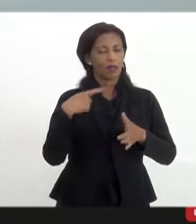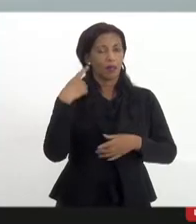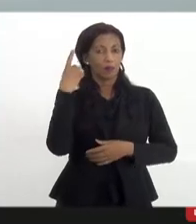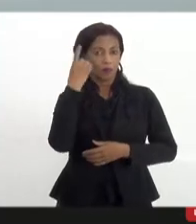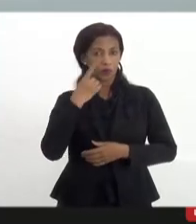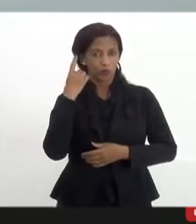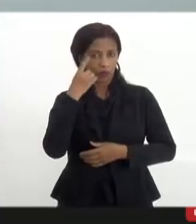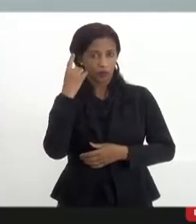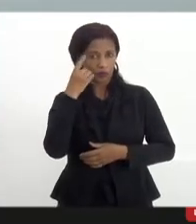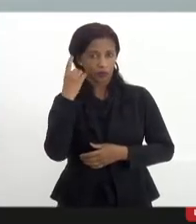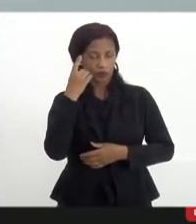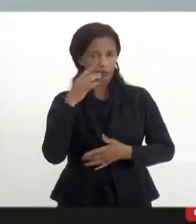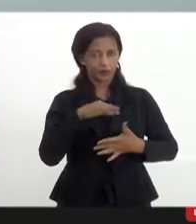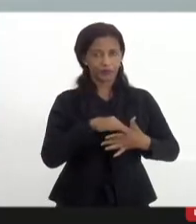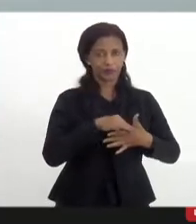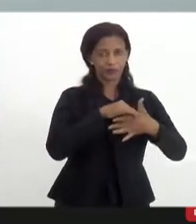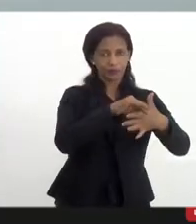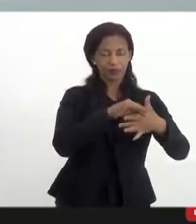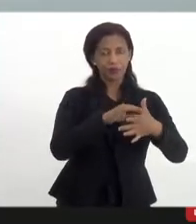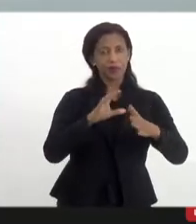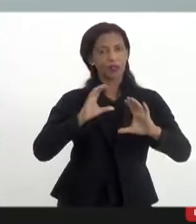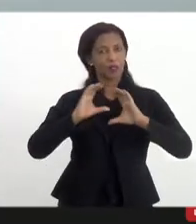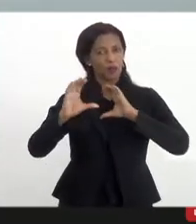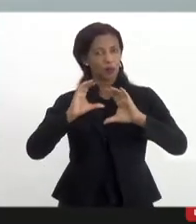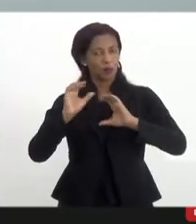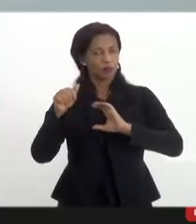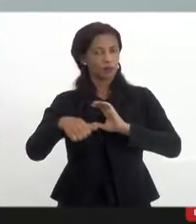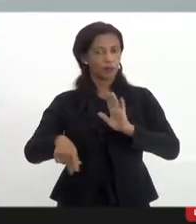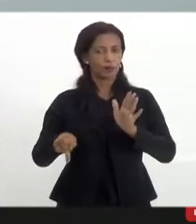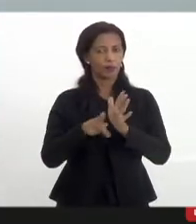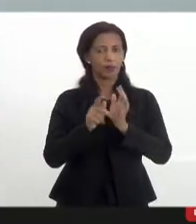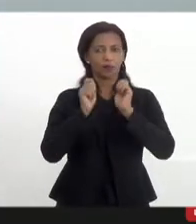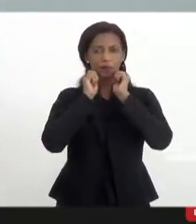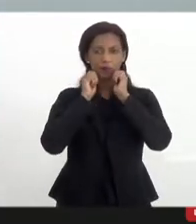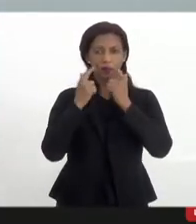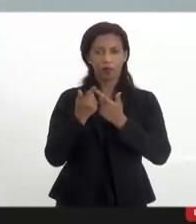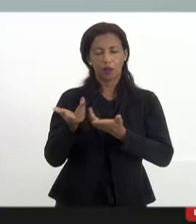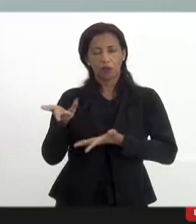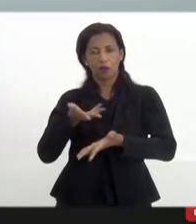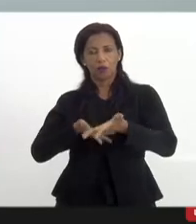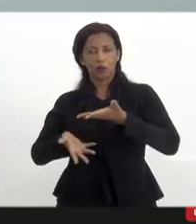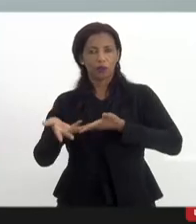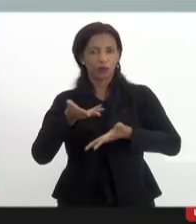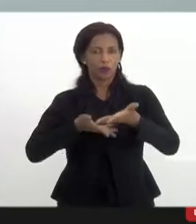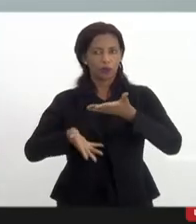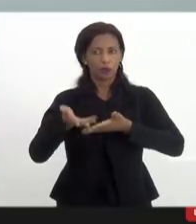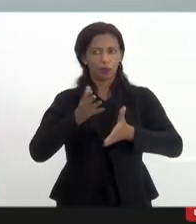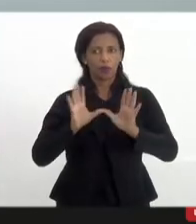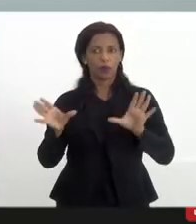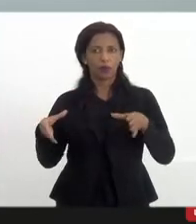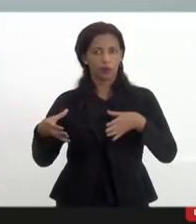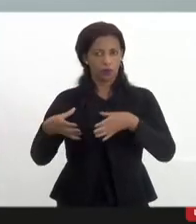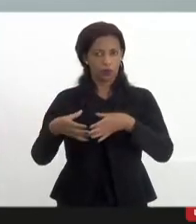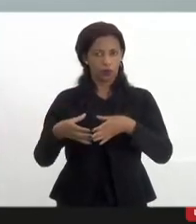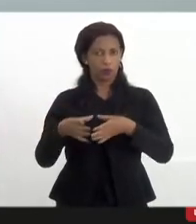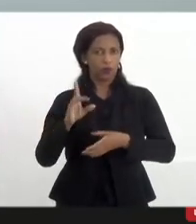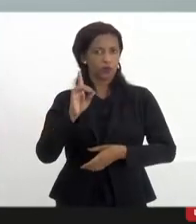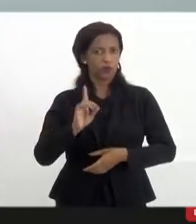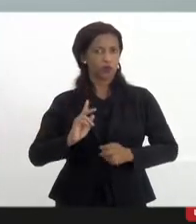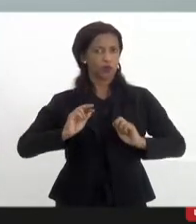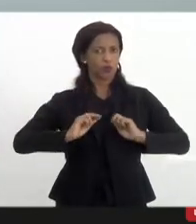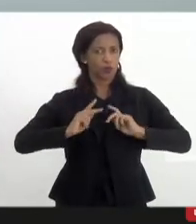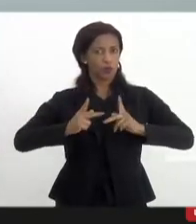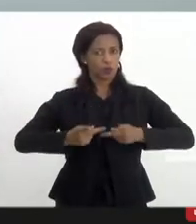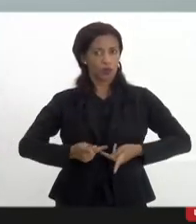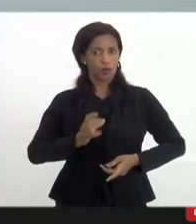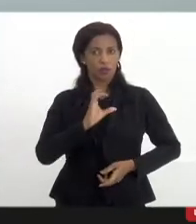da Democratização da Comunicação aqui da LERJ, em colaboração com a Comissão de Direitos Humanos e